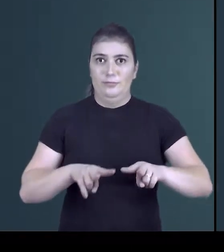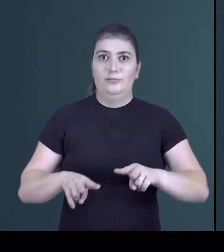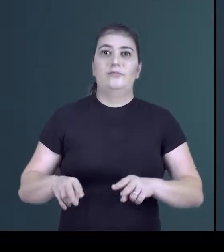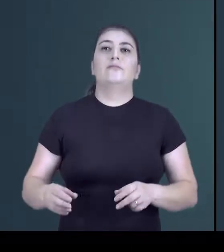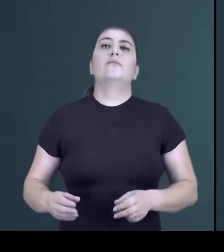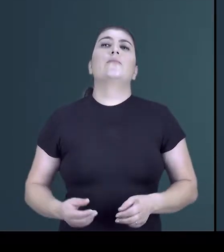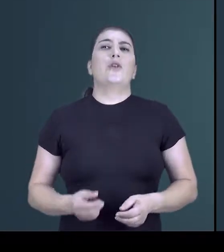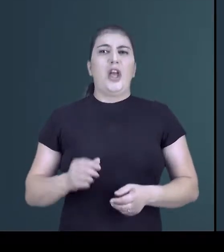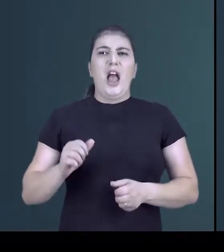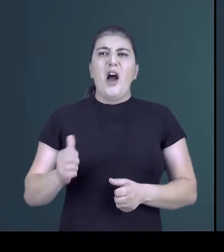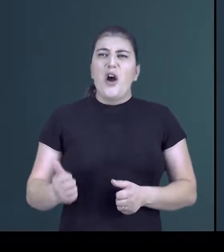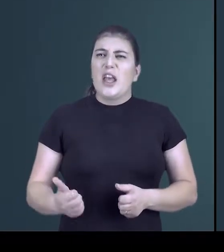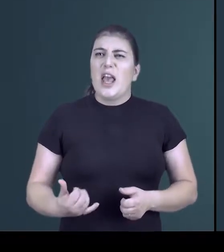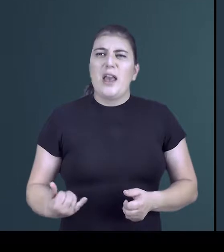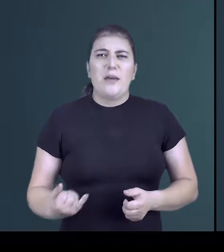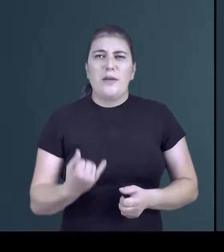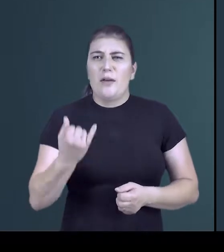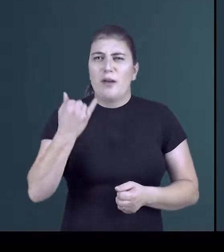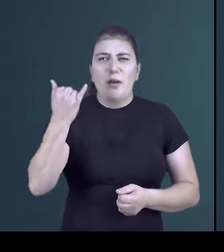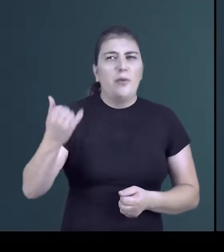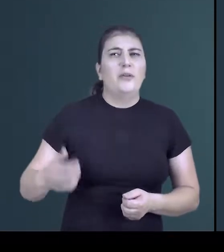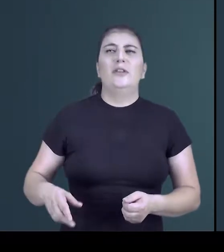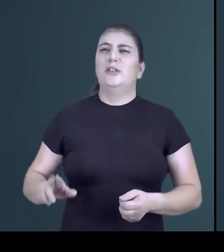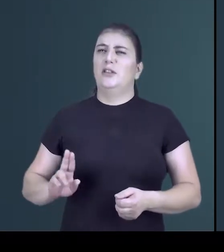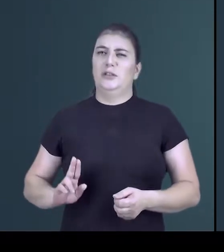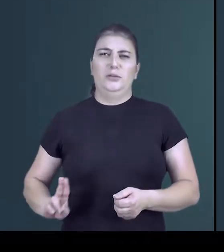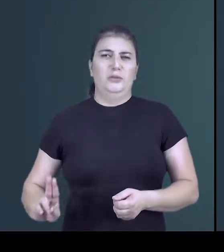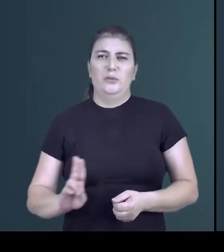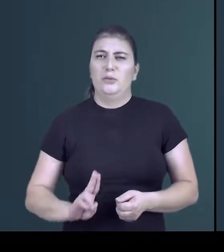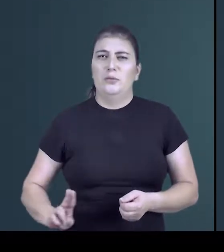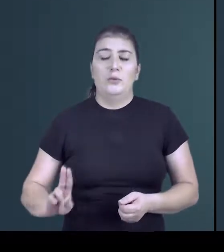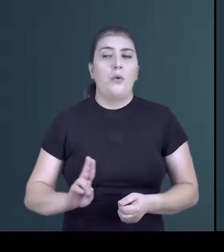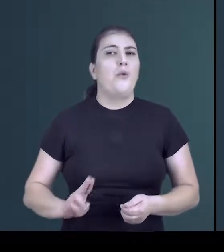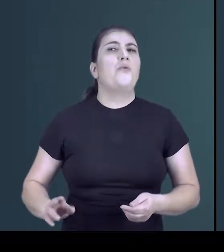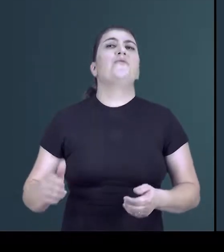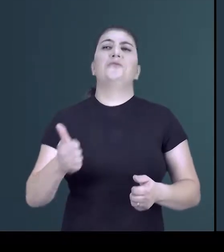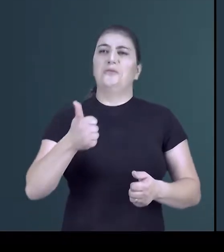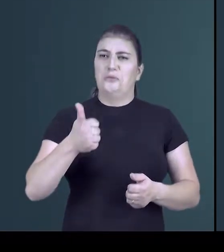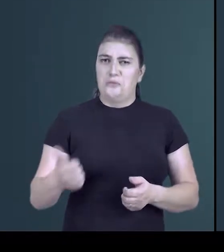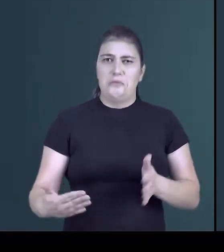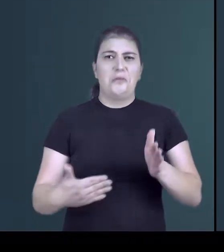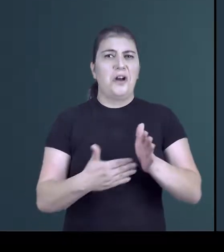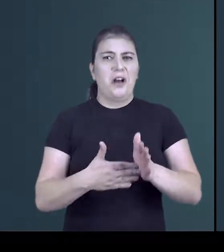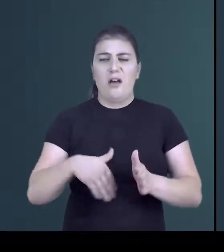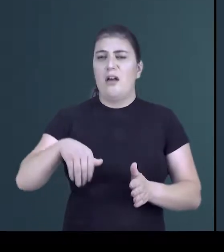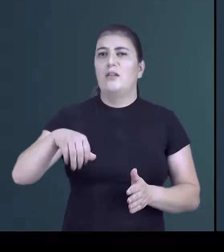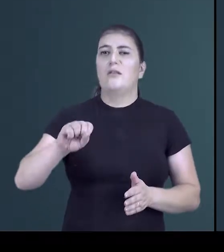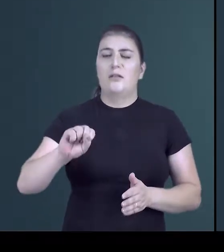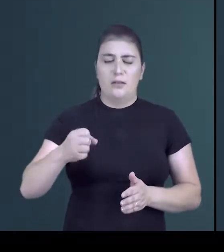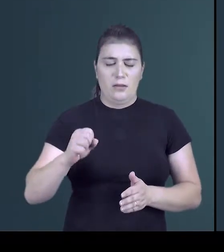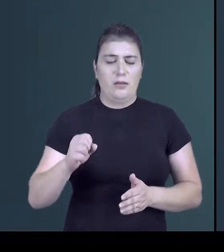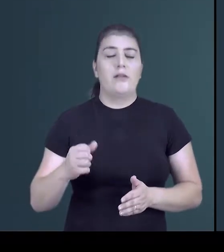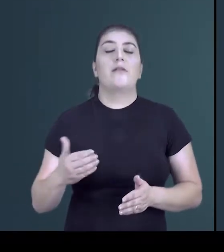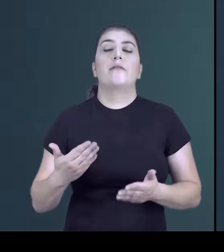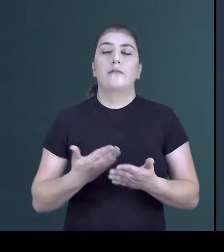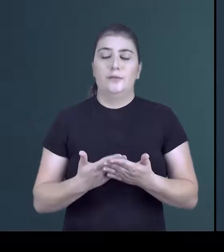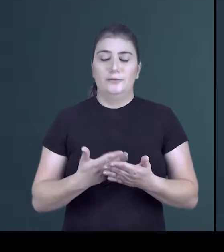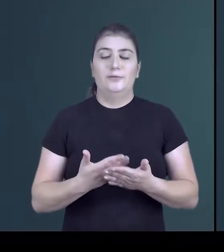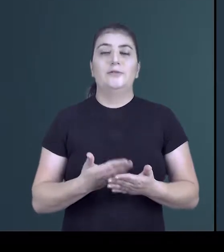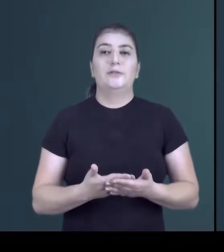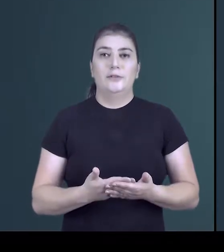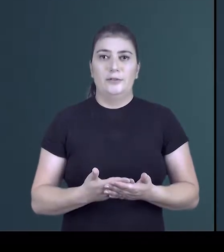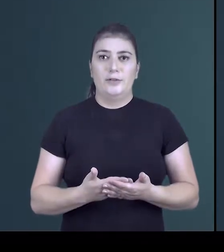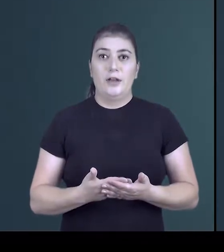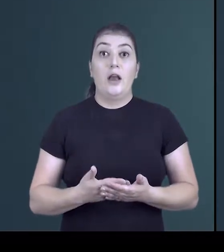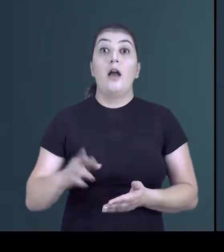sintáticas e semânticas de tudo o que já foi estudado, da unidade 1 à unidade 8. Ao